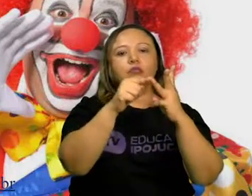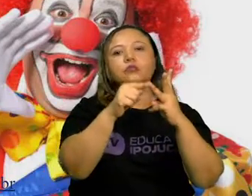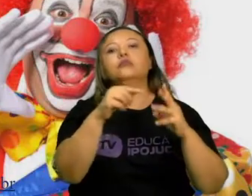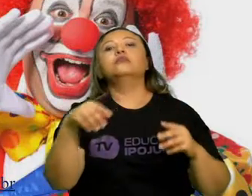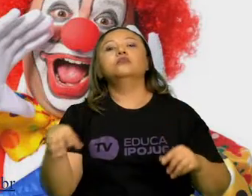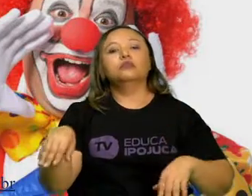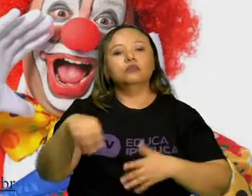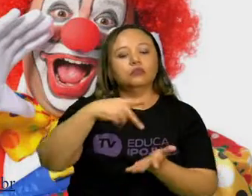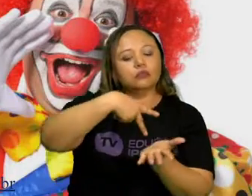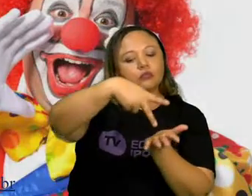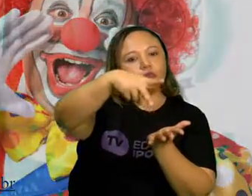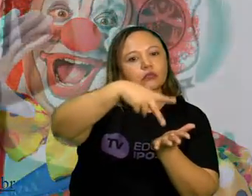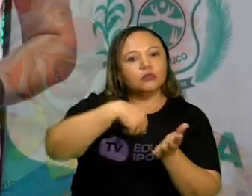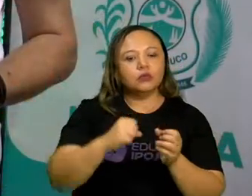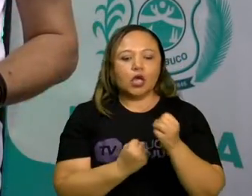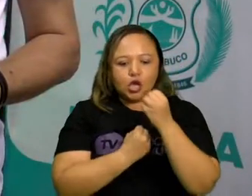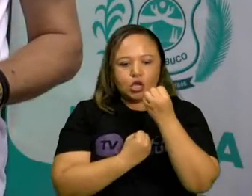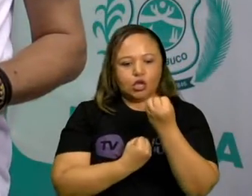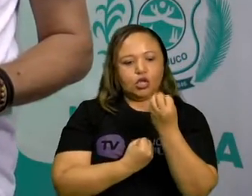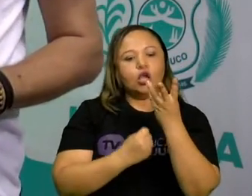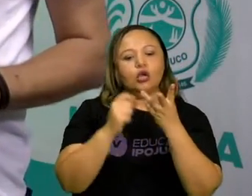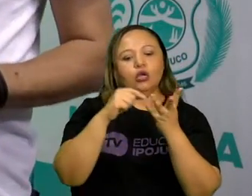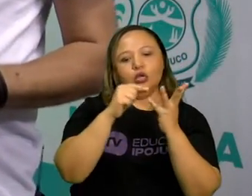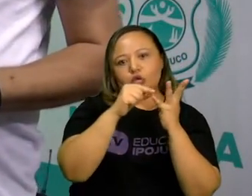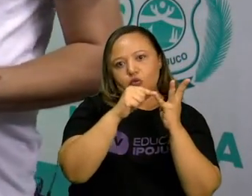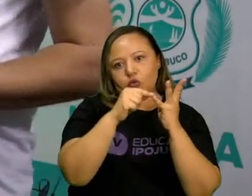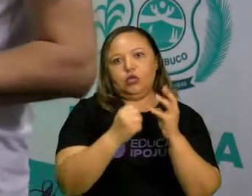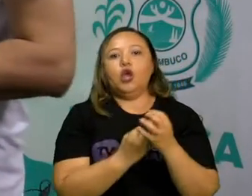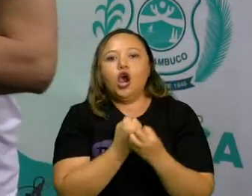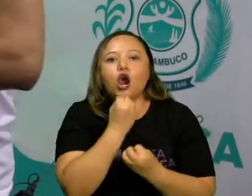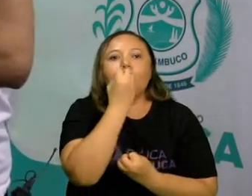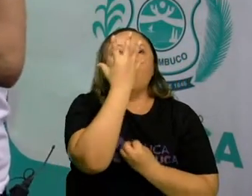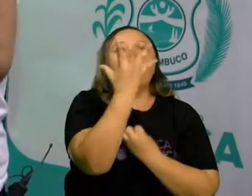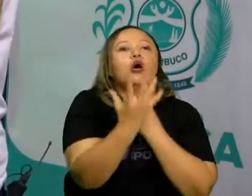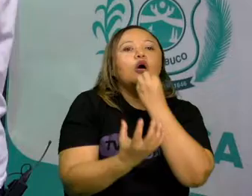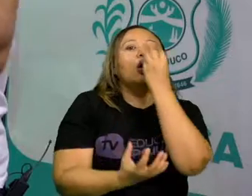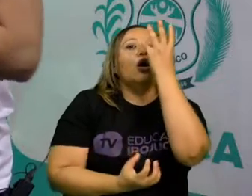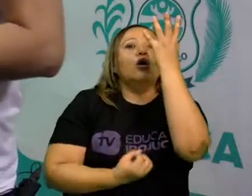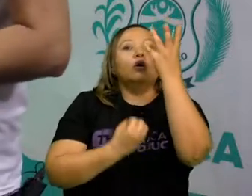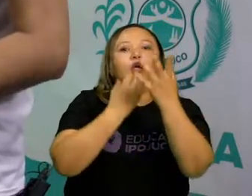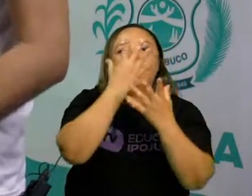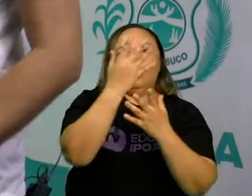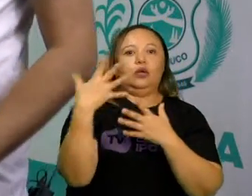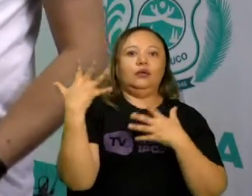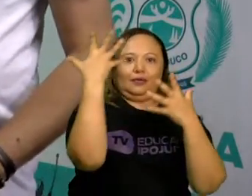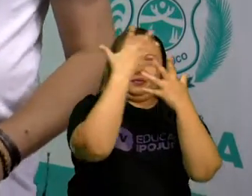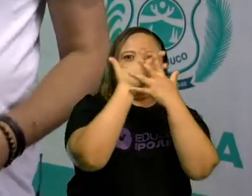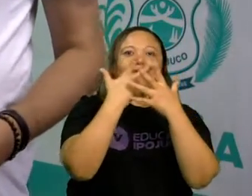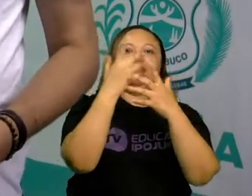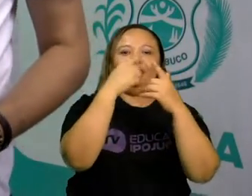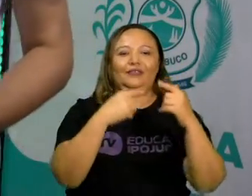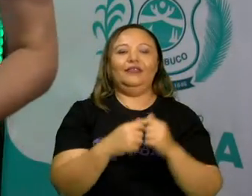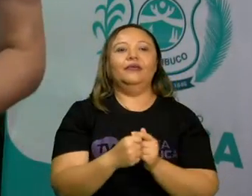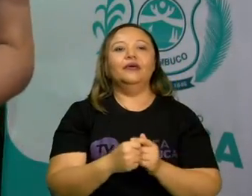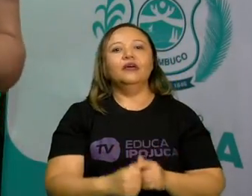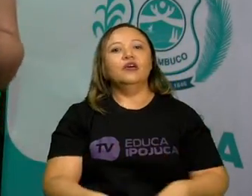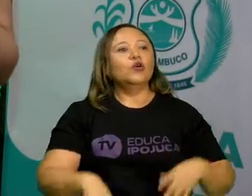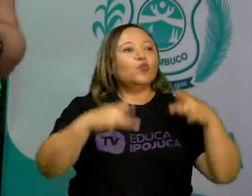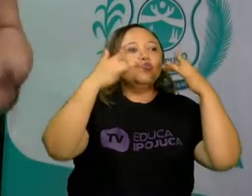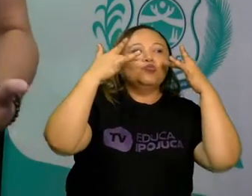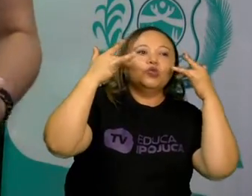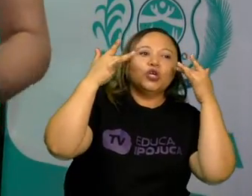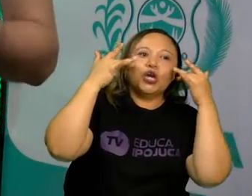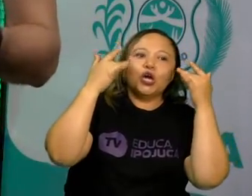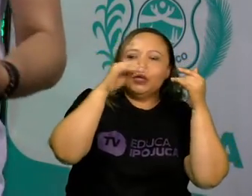e ópera. Ok? O teatro, e aí a gente tem a imagem de um